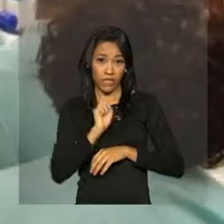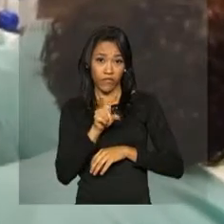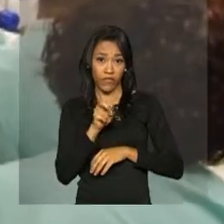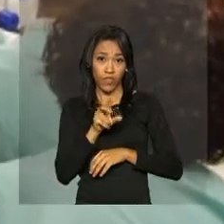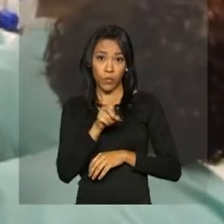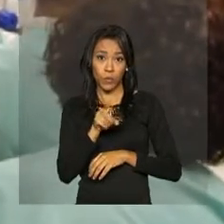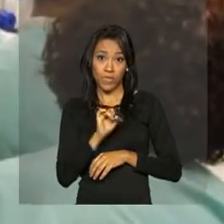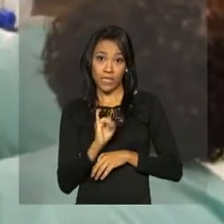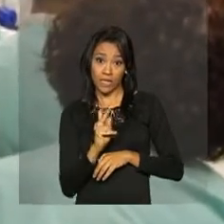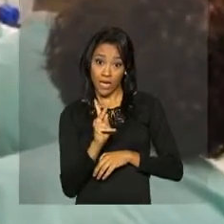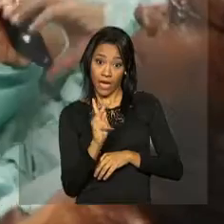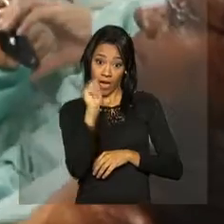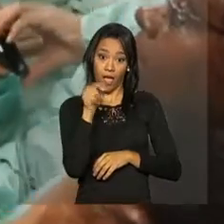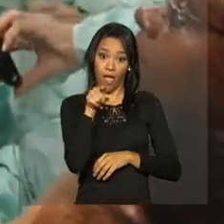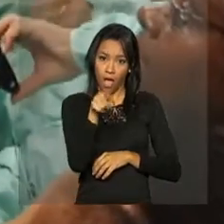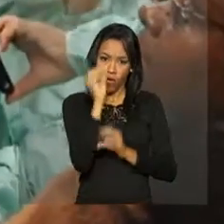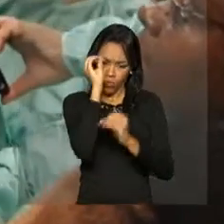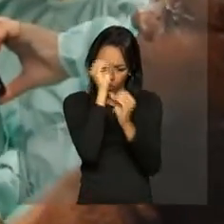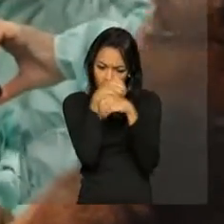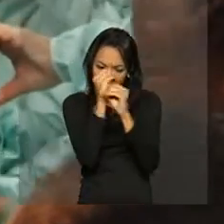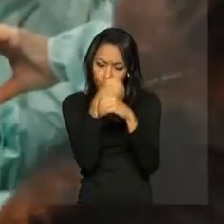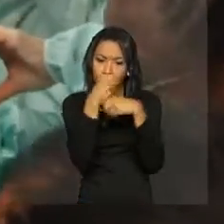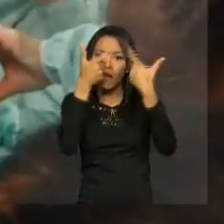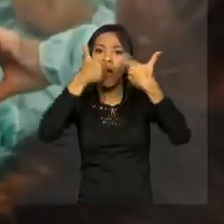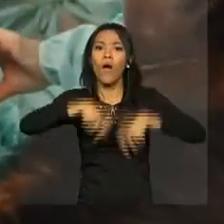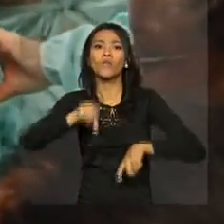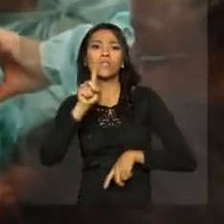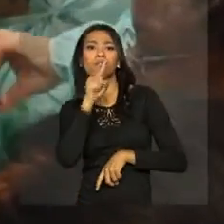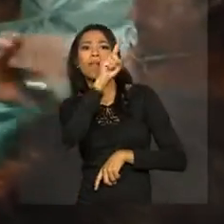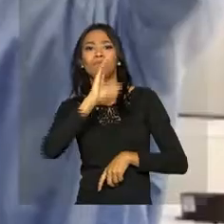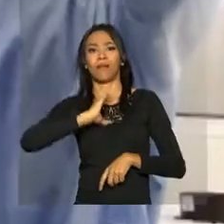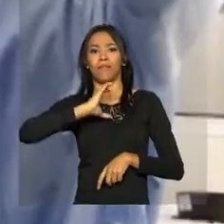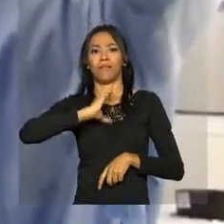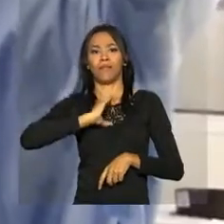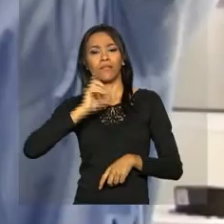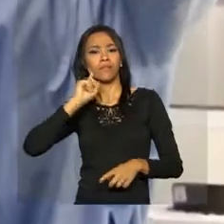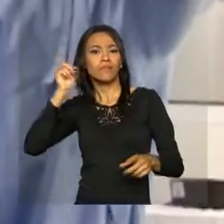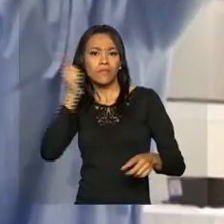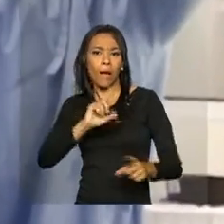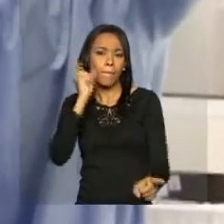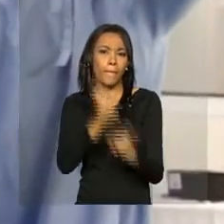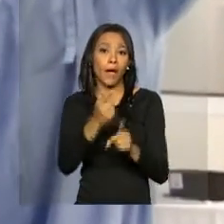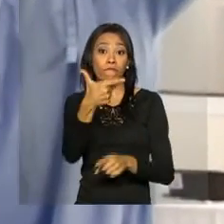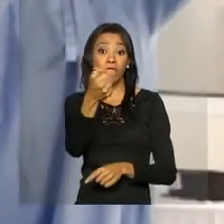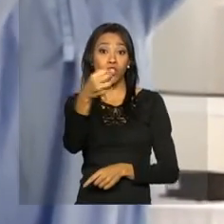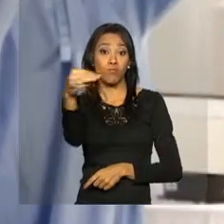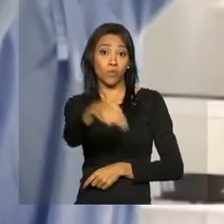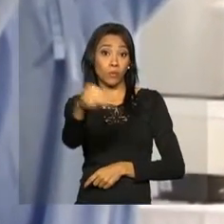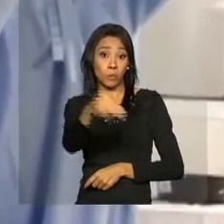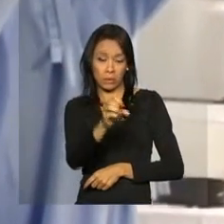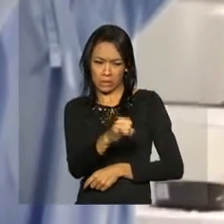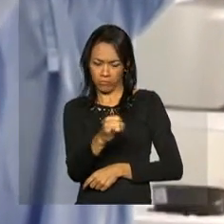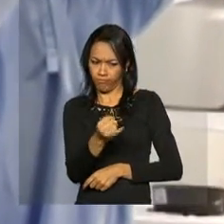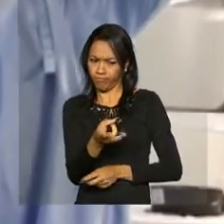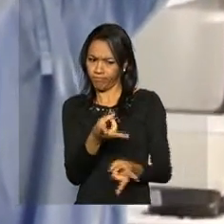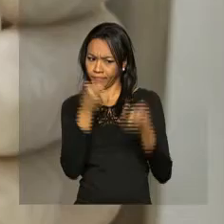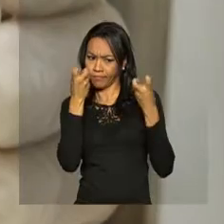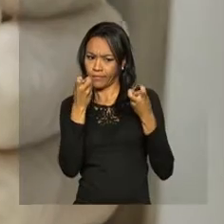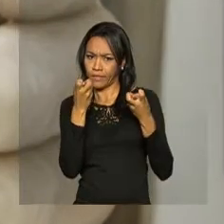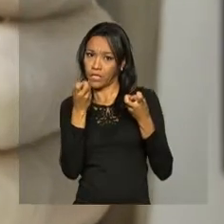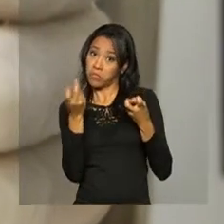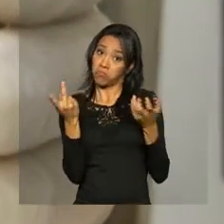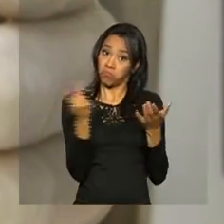produto, desenvolvido por um laboratório canadense, é capaz de detectar em até 20 minutos se o paciente está ou